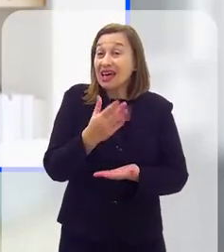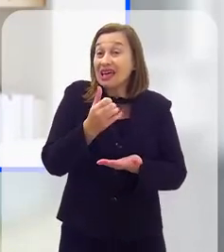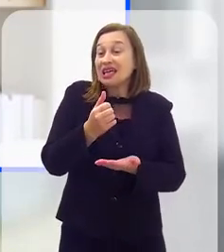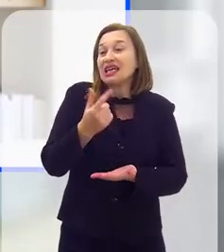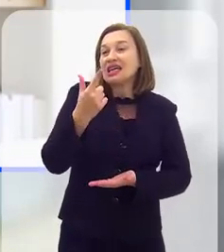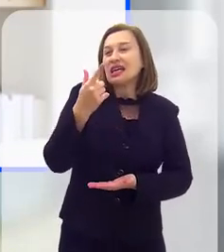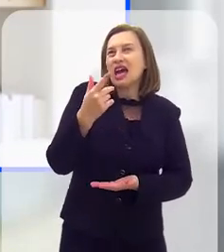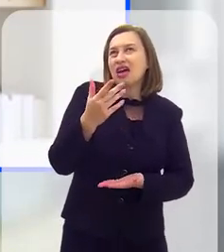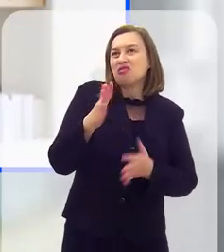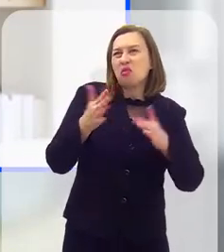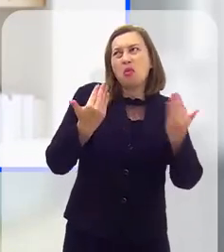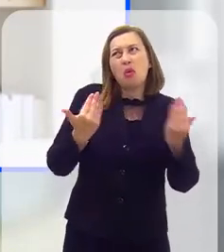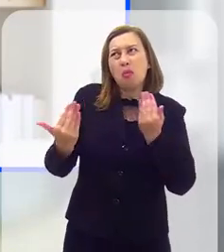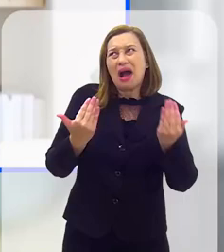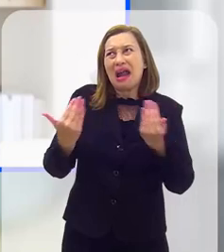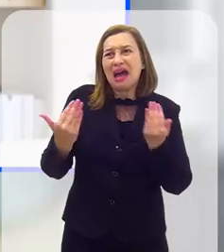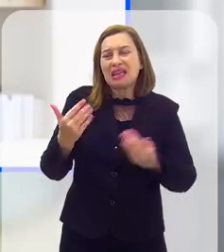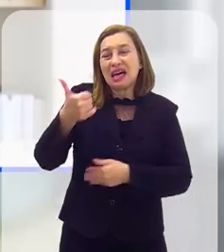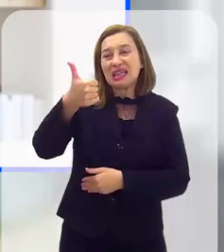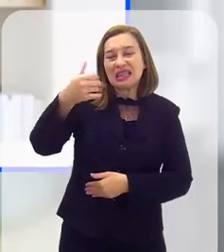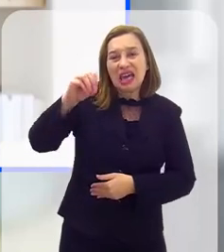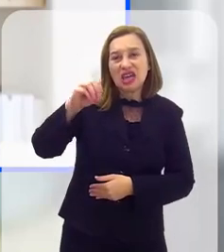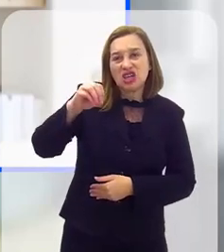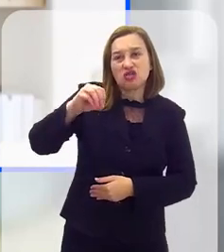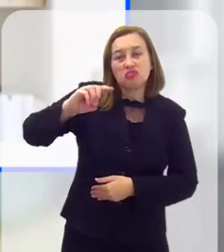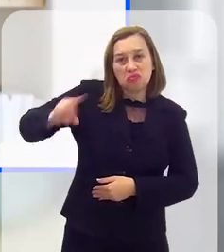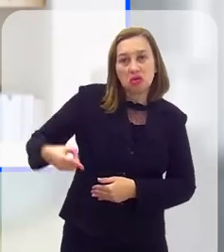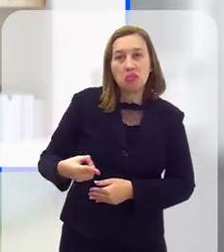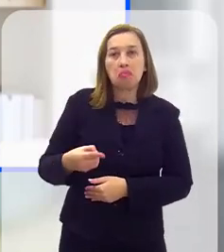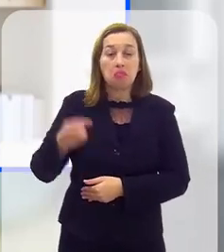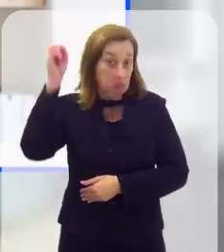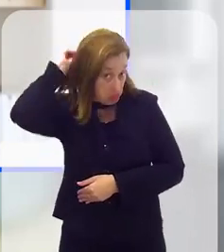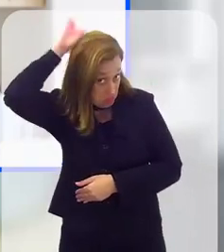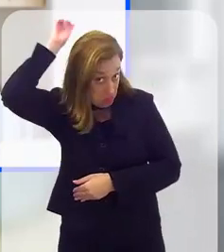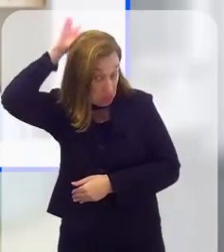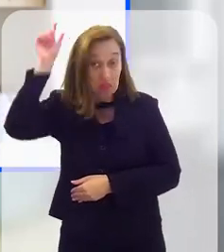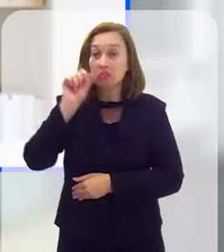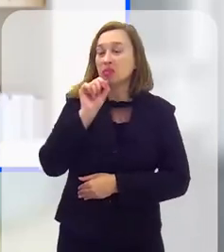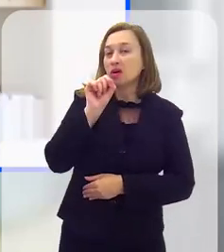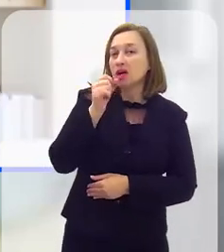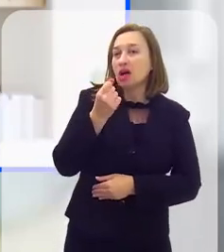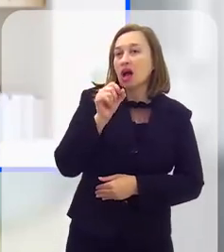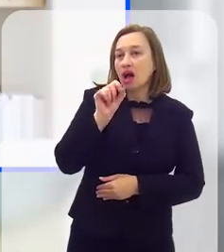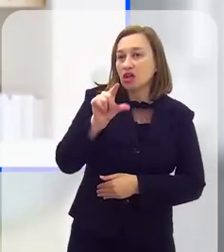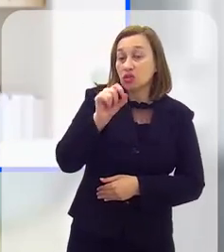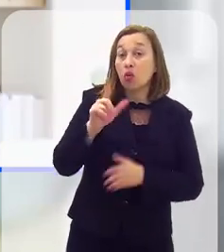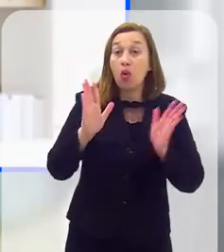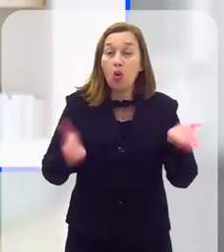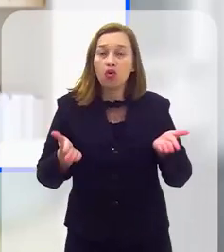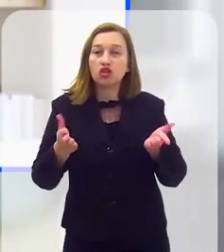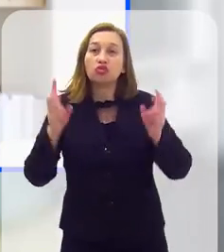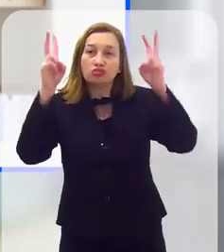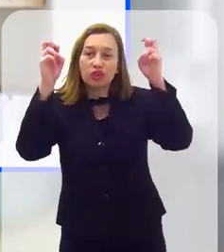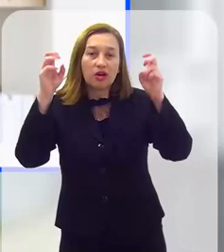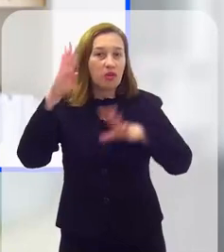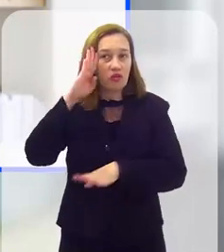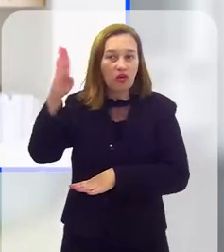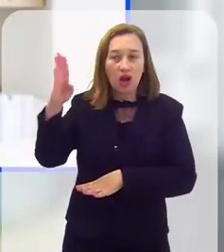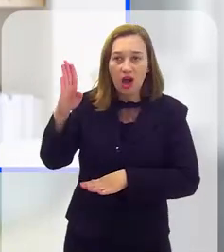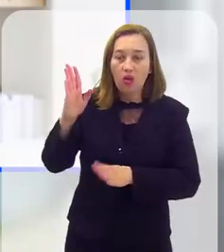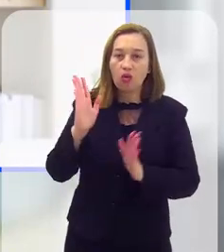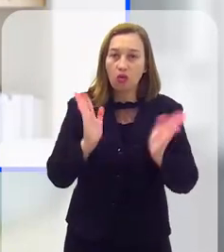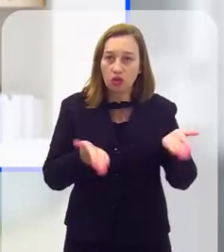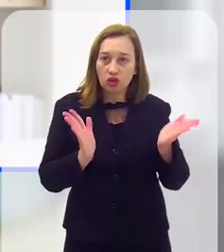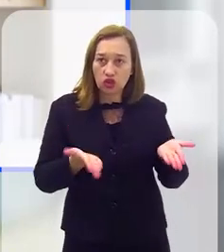equivale ao peso de 10 mil baleias azuis. O lixo e o ecossistema marinho é o tema do Alerje Debate de hoje. Nossos